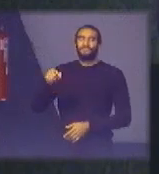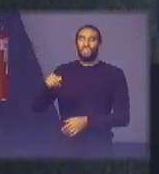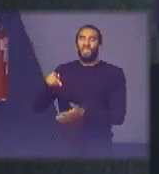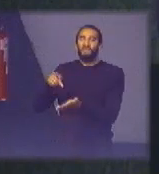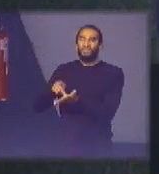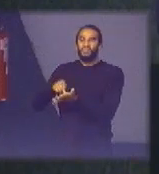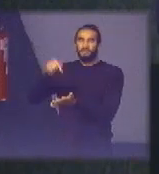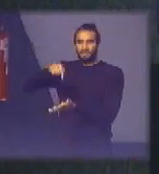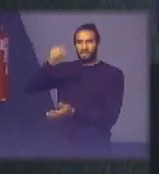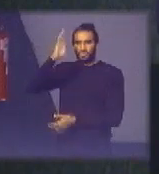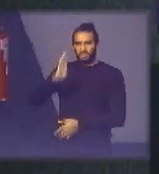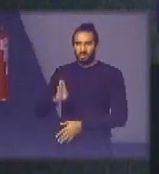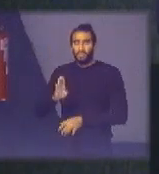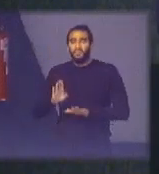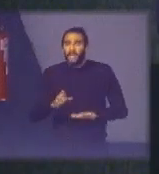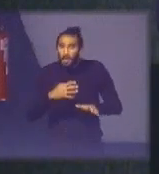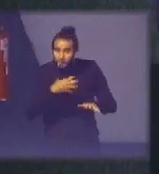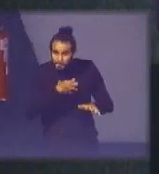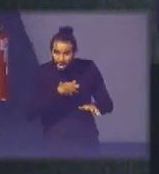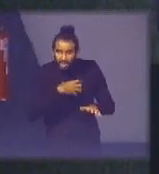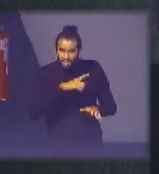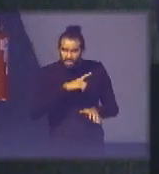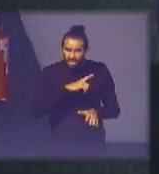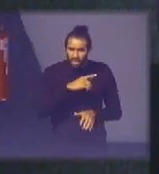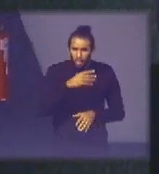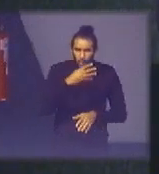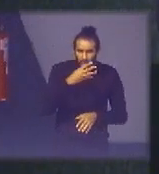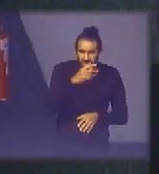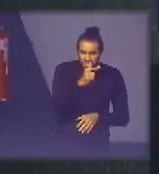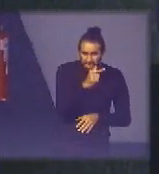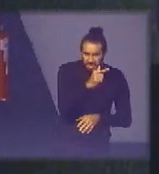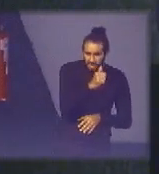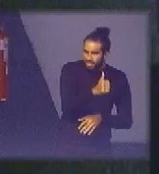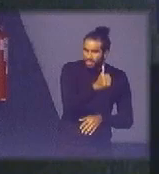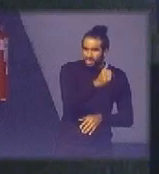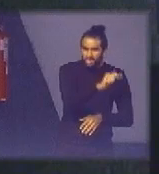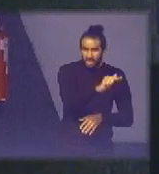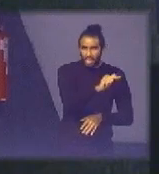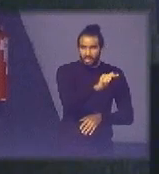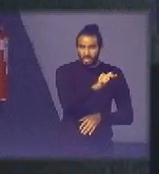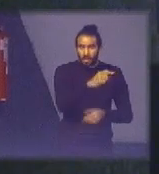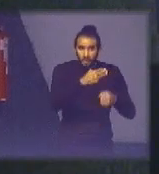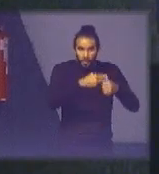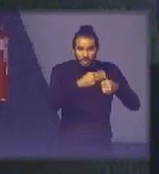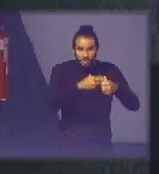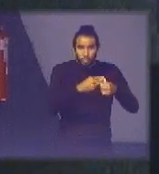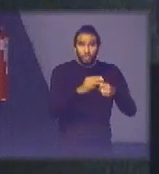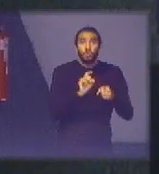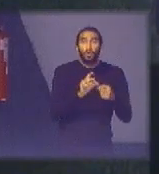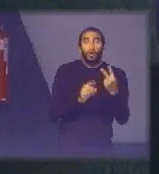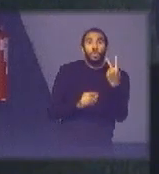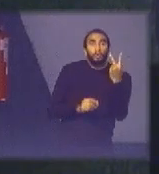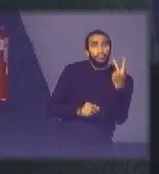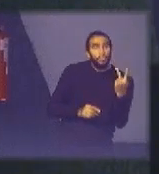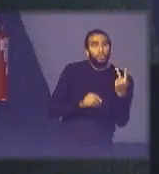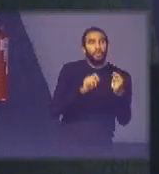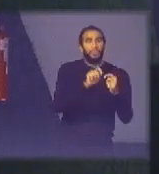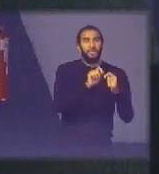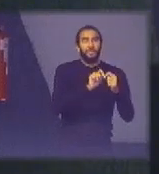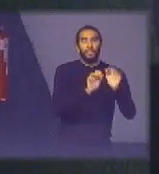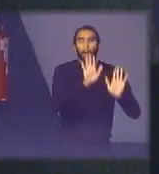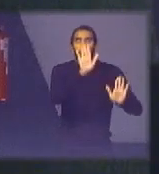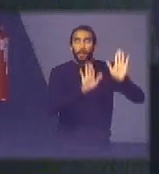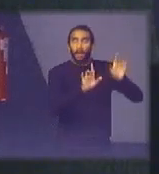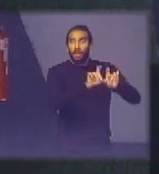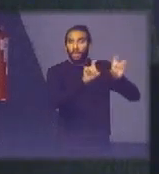Bahia 417 municípios 12 fazem pregão eletrônico é isso mesmo puta é isso